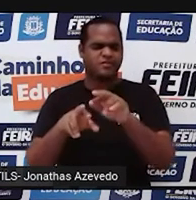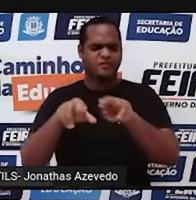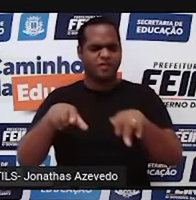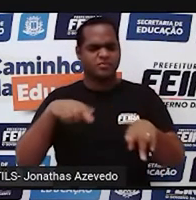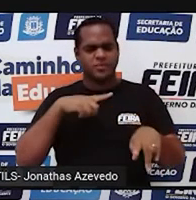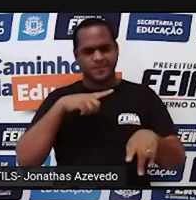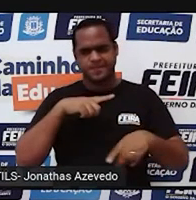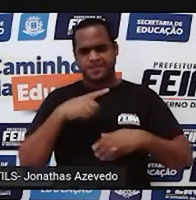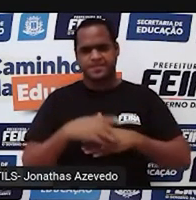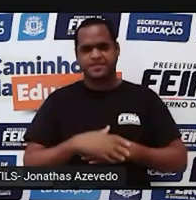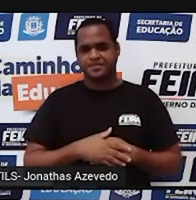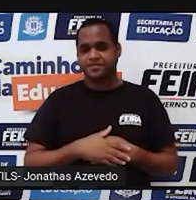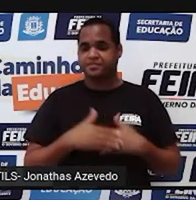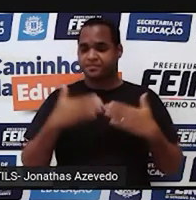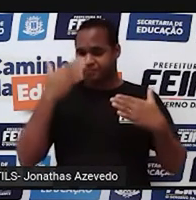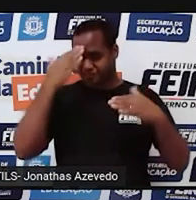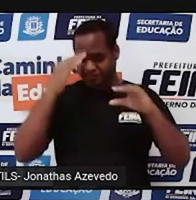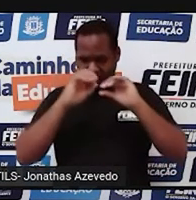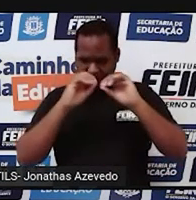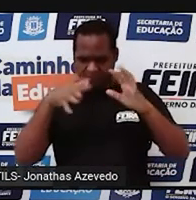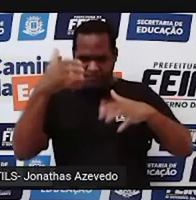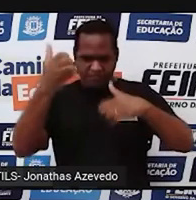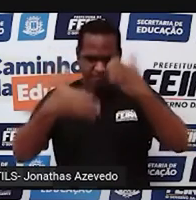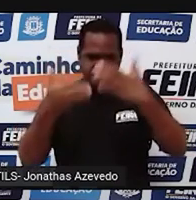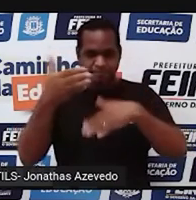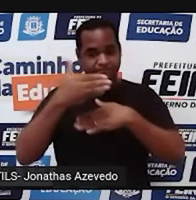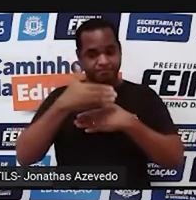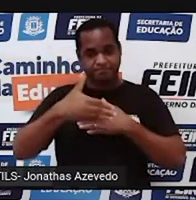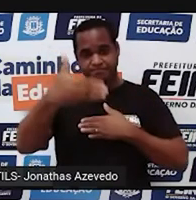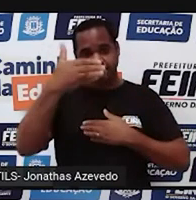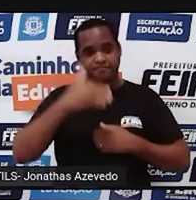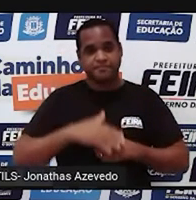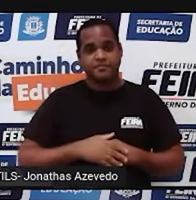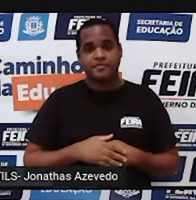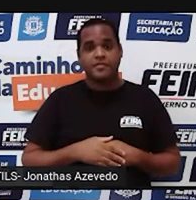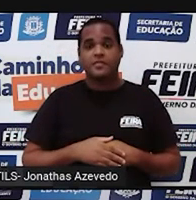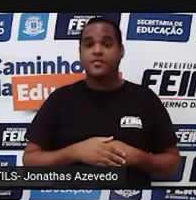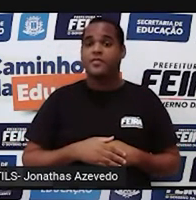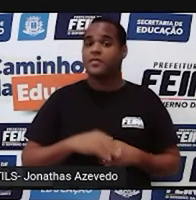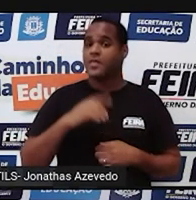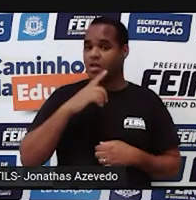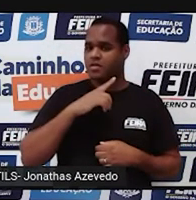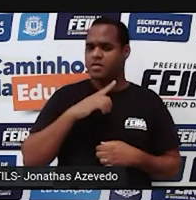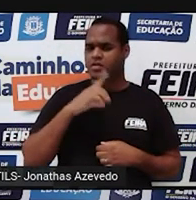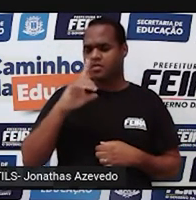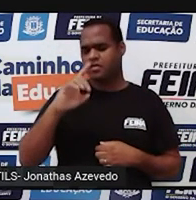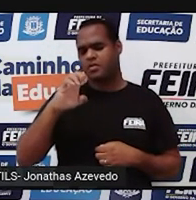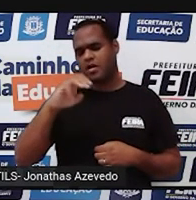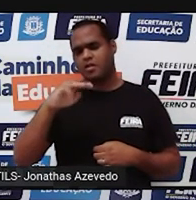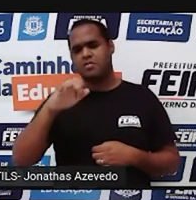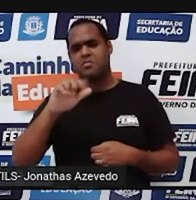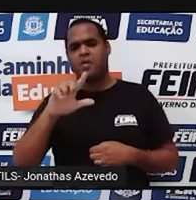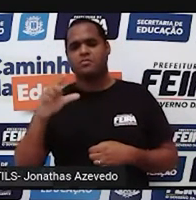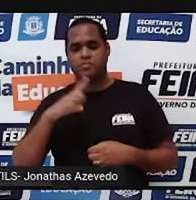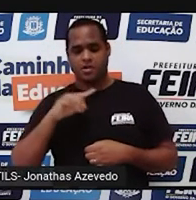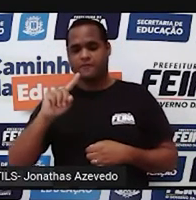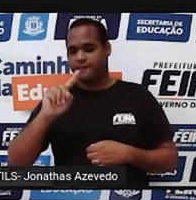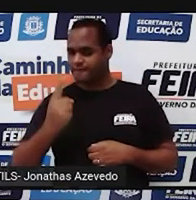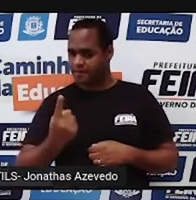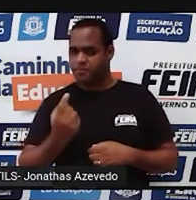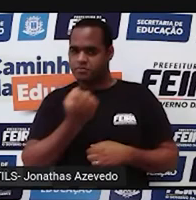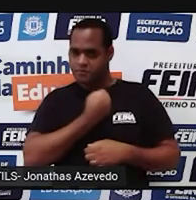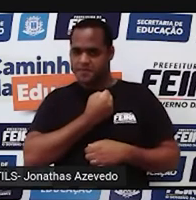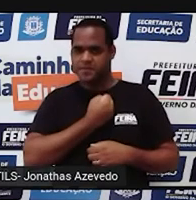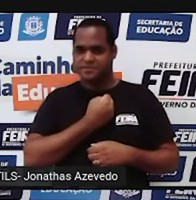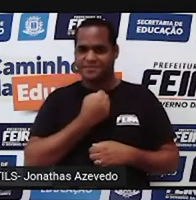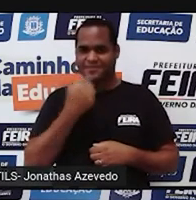Calma que eu vou deixar isso claro para você. O que são números decimais? São aqueles que têm vírgula, por isso que